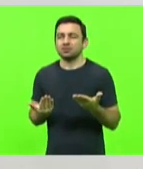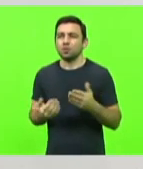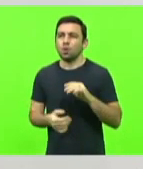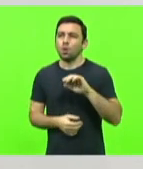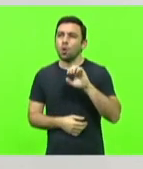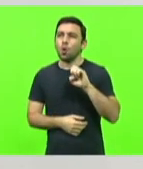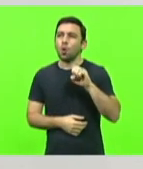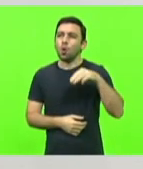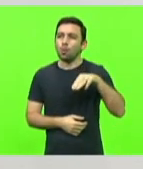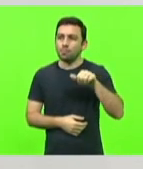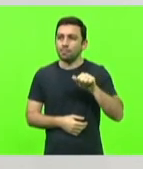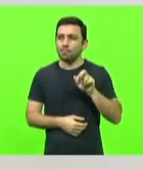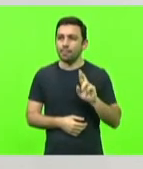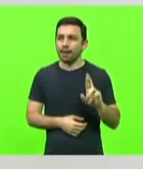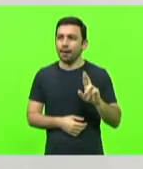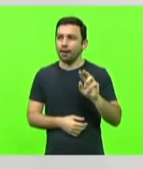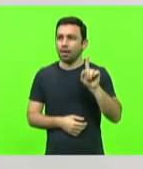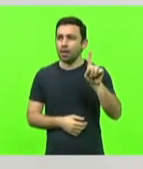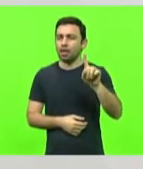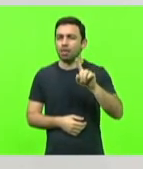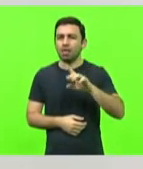teve a petulância,